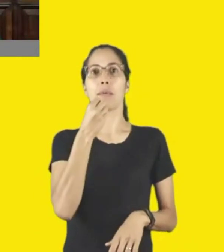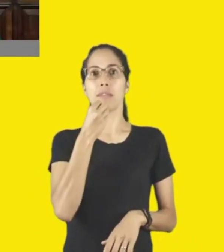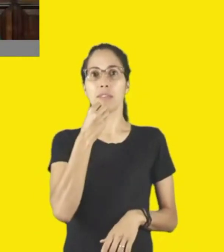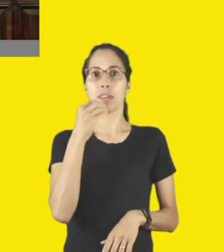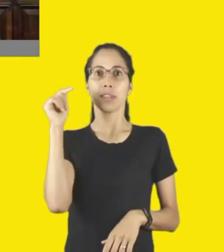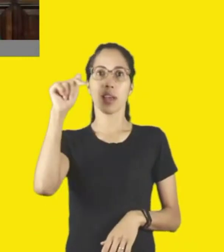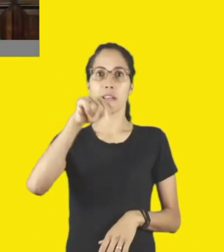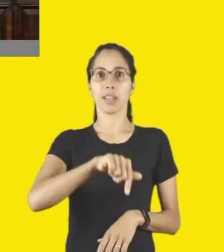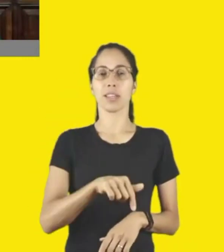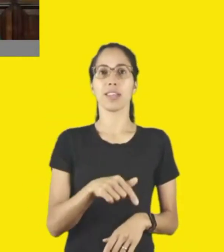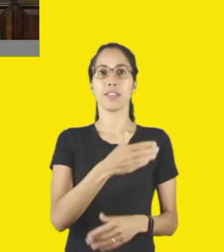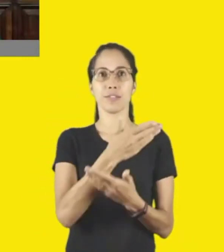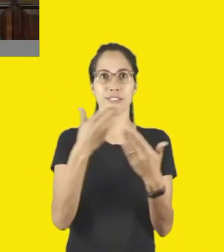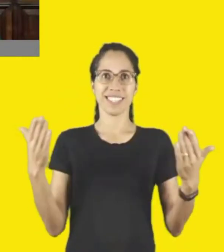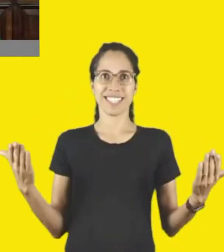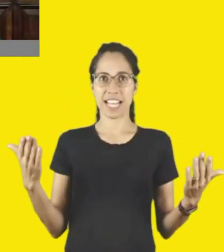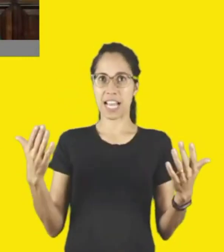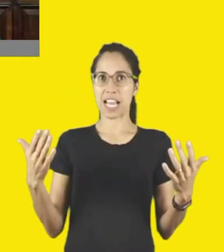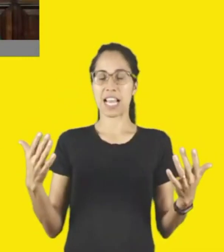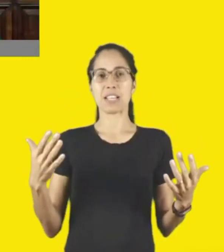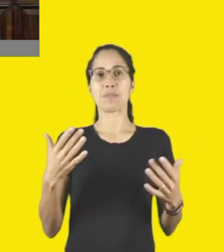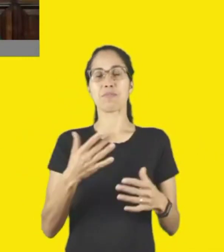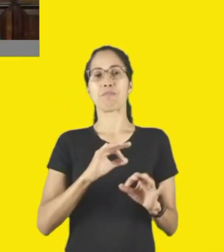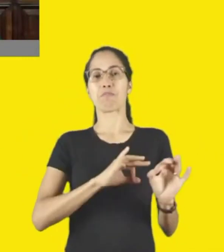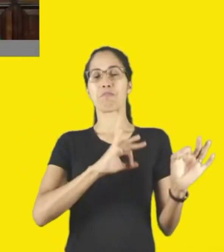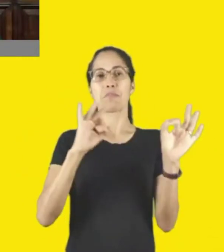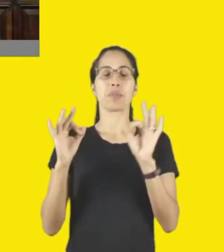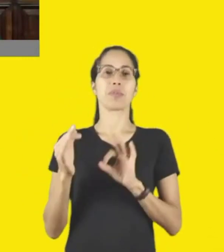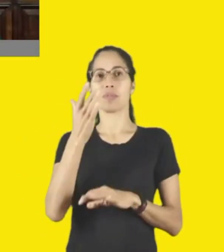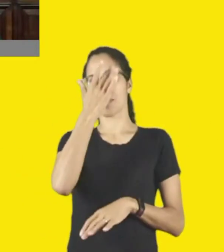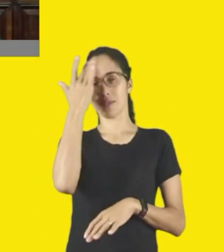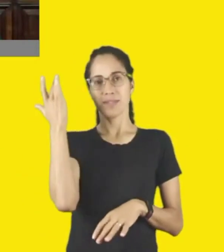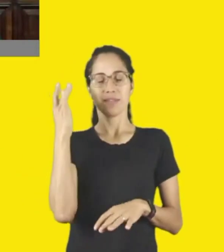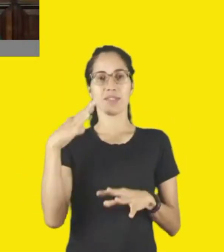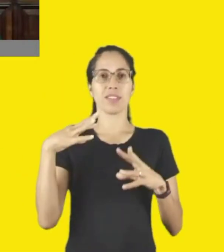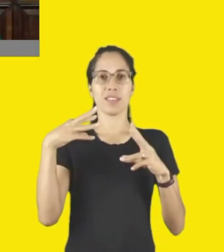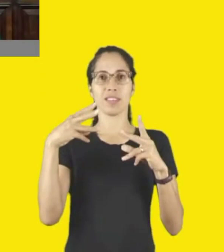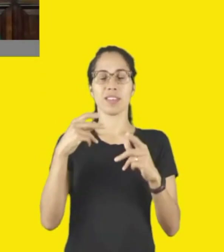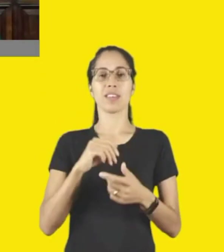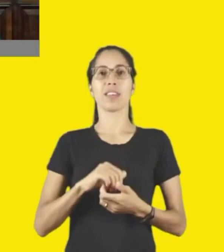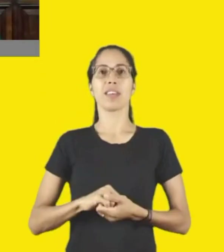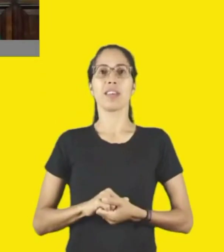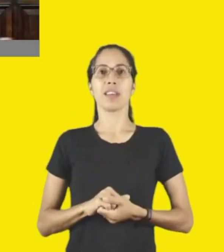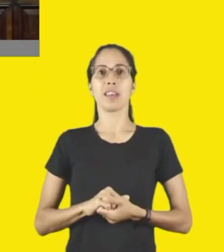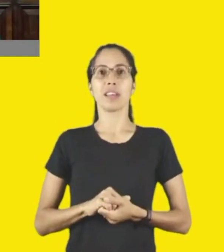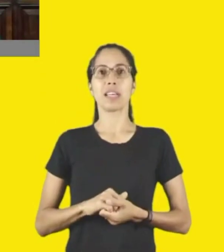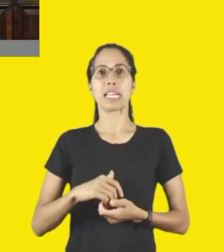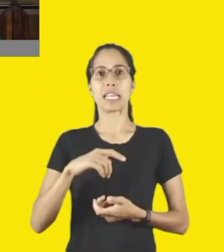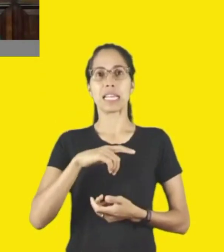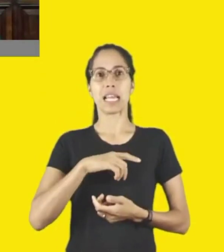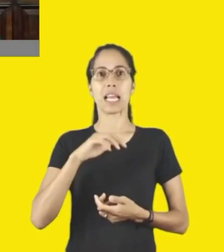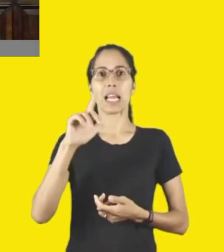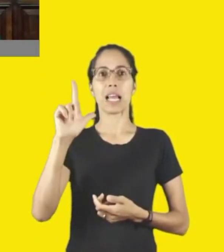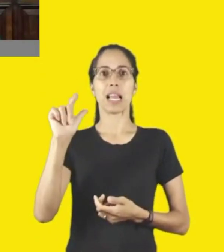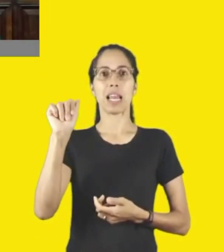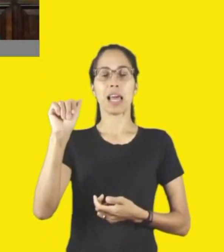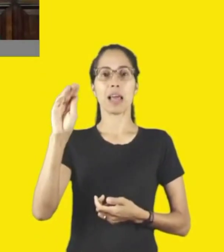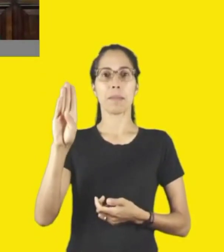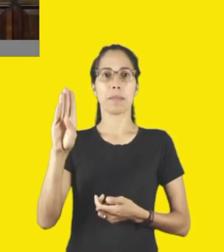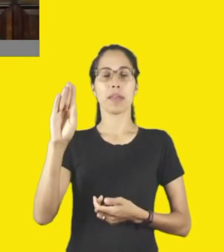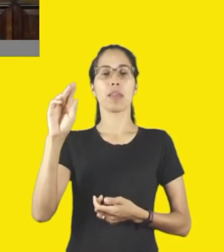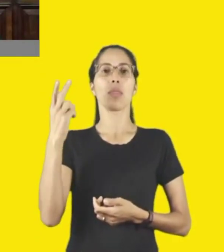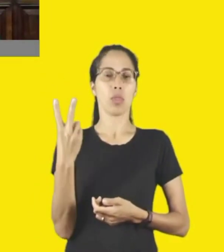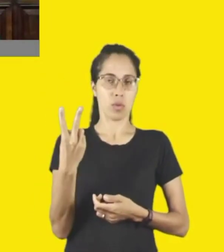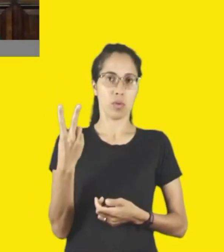a plateia, grande plateia, para dizer que, a gente, além do PROAC editais, vai ter a LAB 2, que vai chegar aqui no